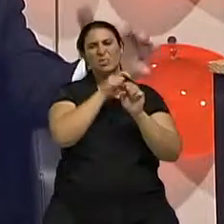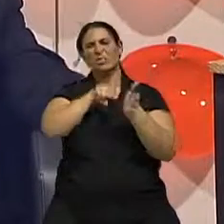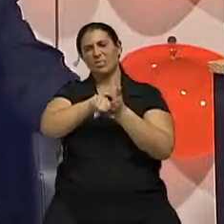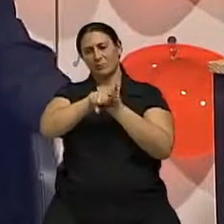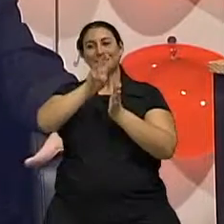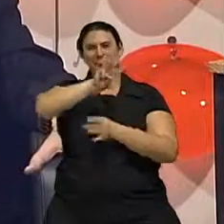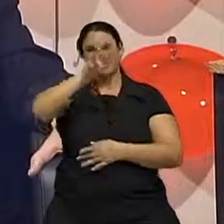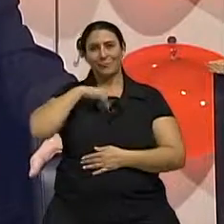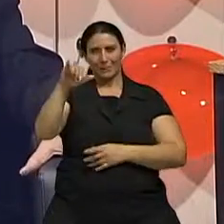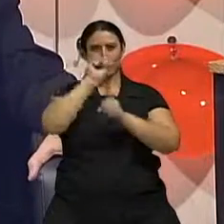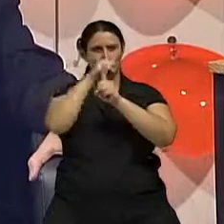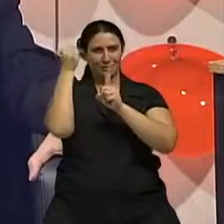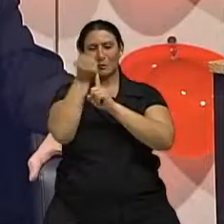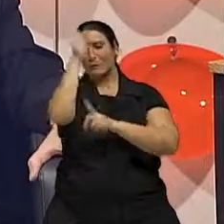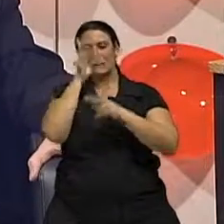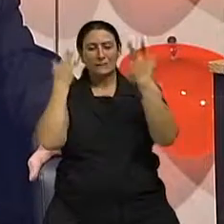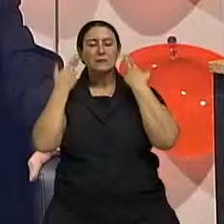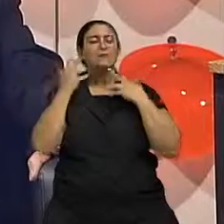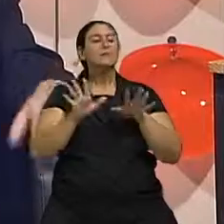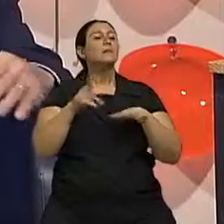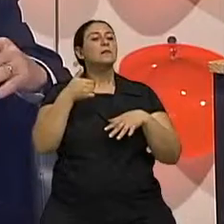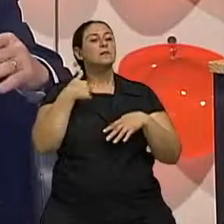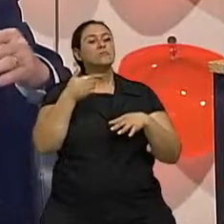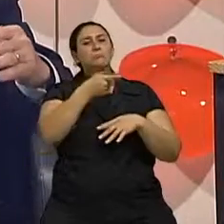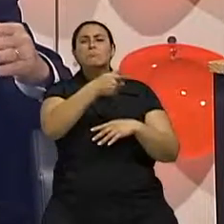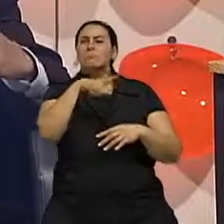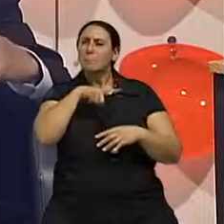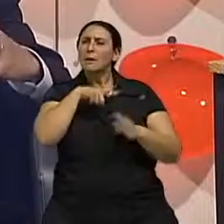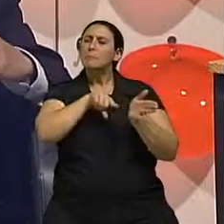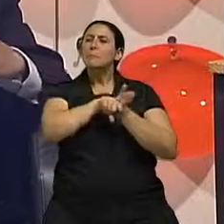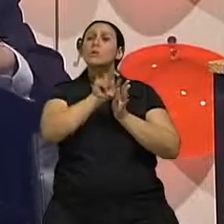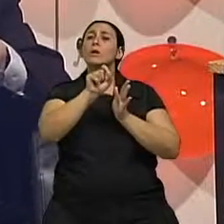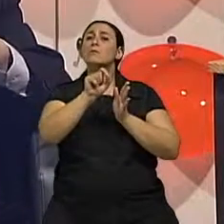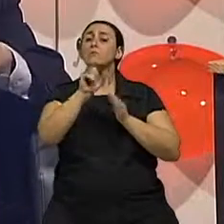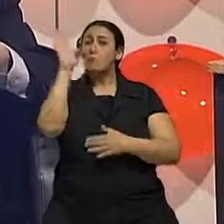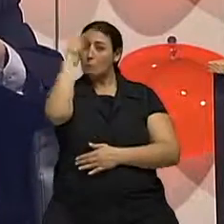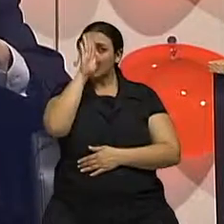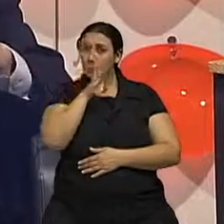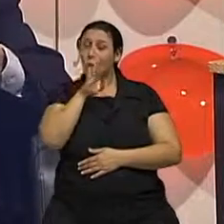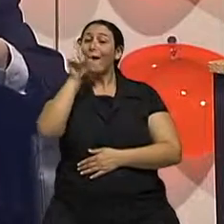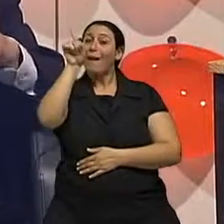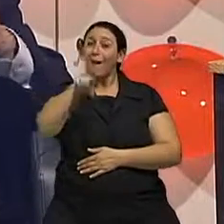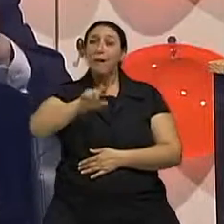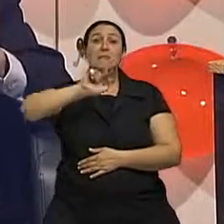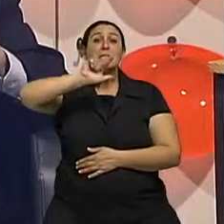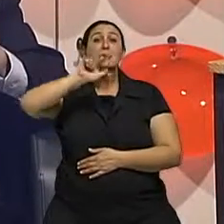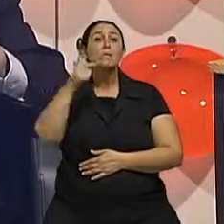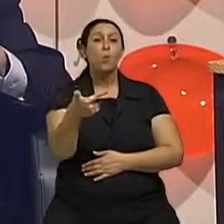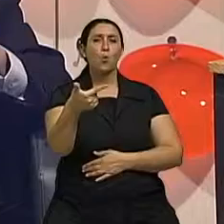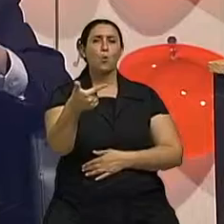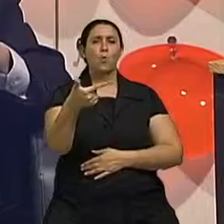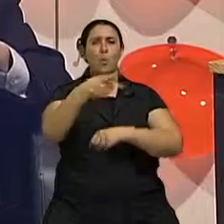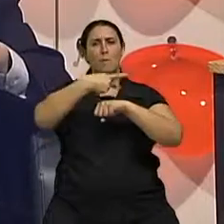Nesse site que eu coloquei, saiu uma pesquisa agora. O Brasil é o segundo país no mundo em cirurgia